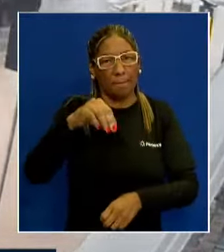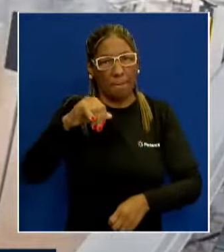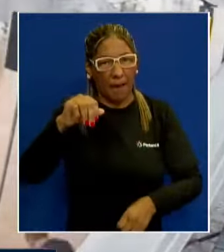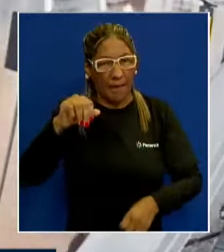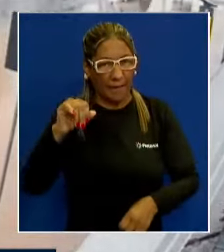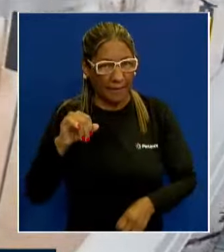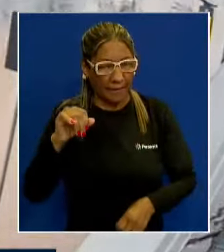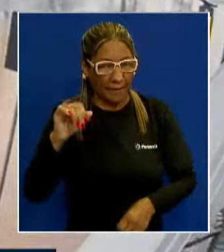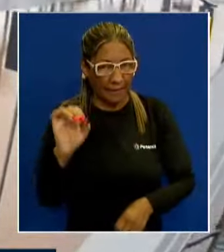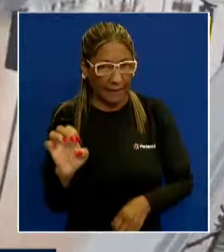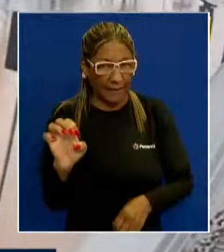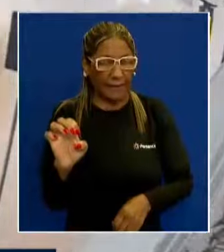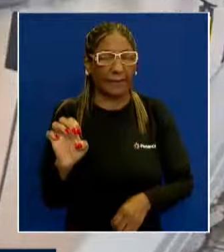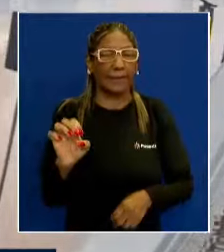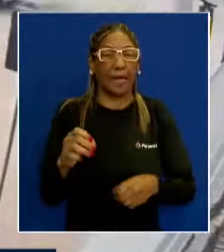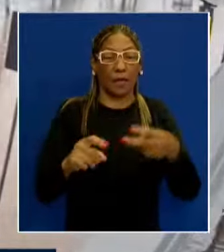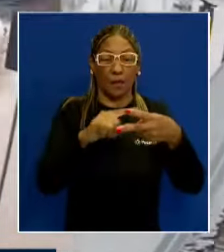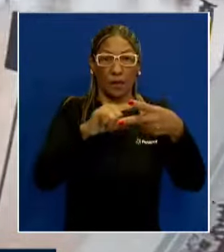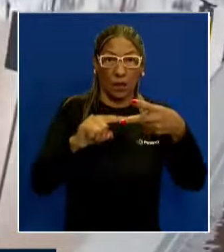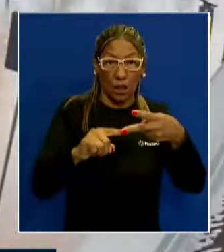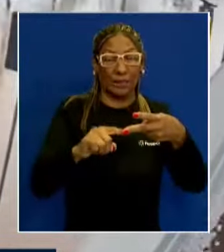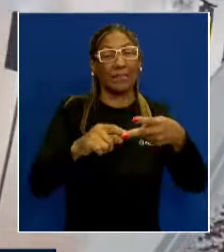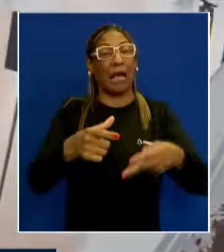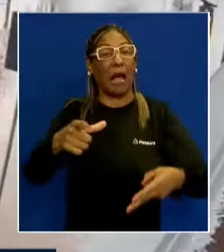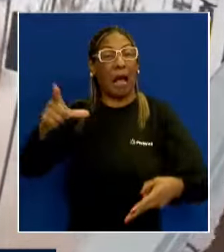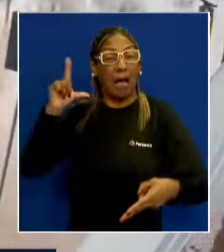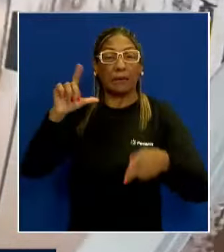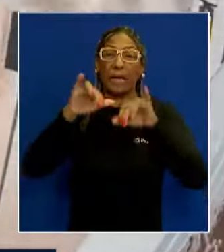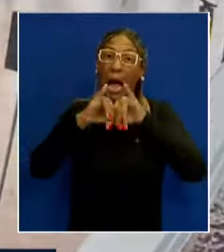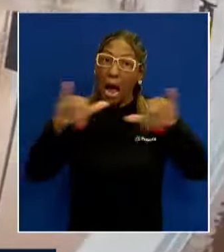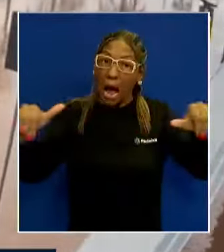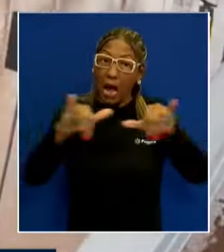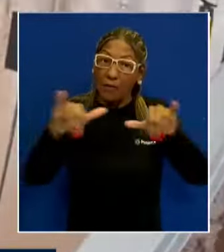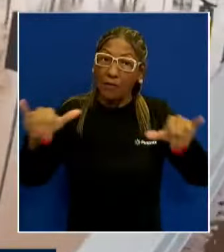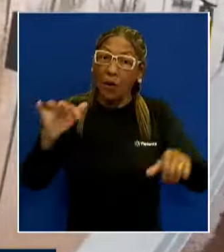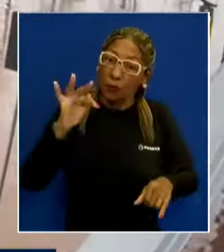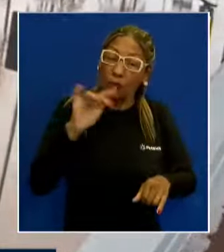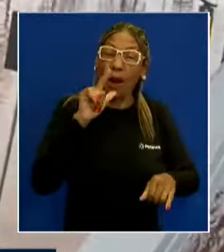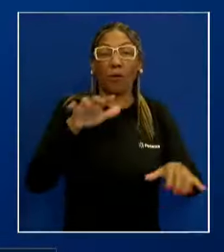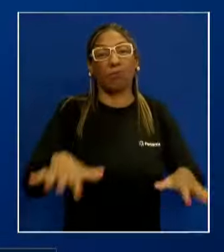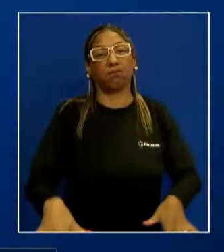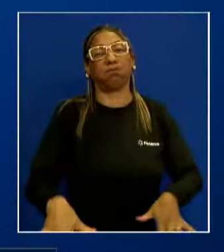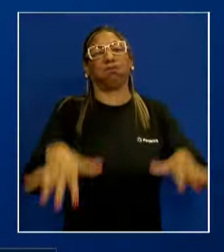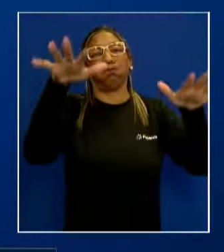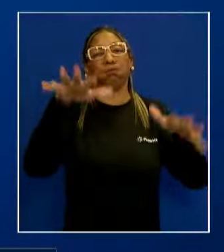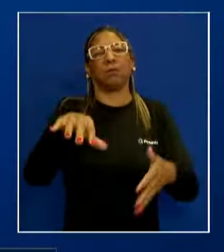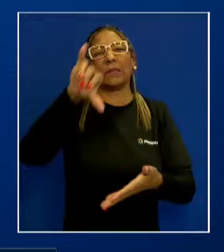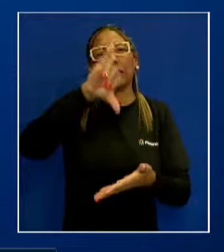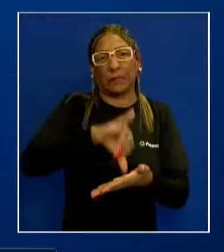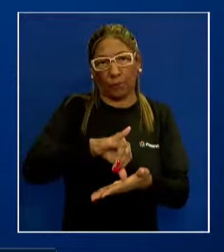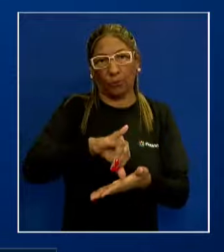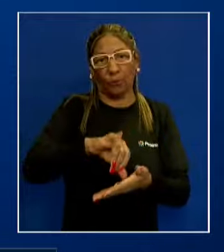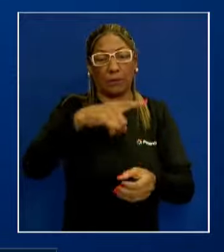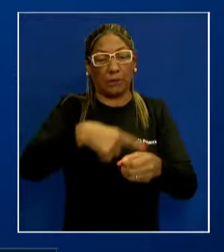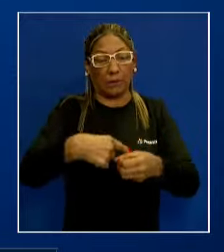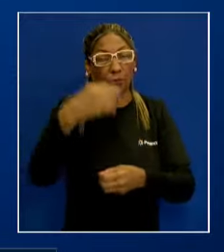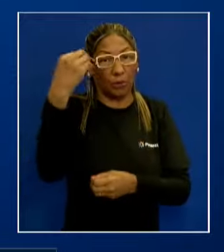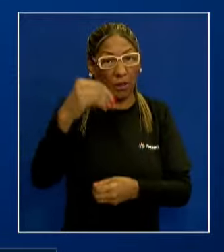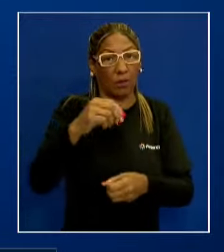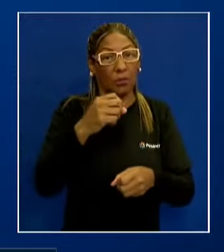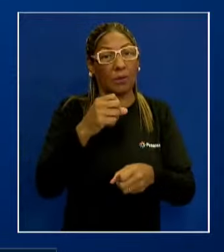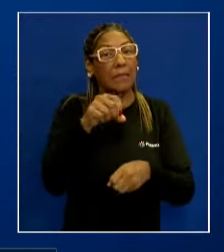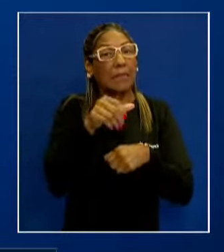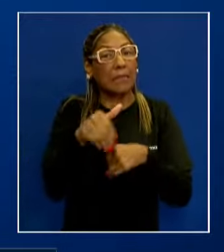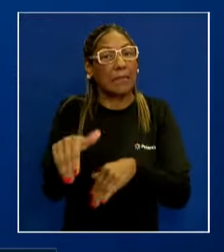Goulart Machado e Marcelo Luiz Gil, já alertavam sobre o risco de alagamento no centro histórico em setembro de 2018.